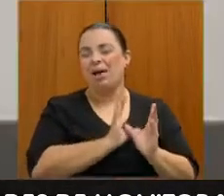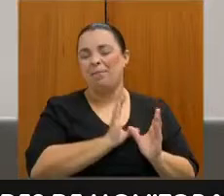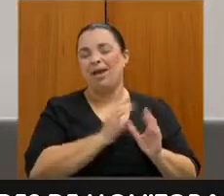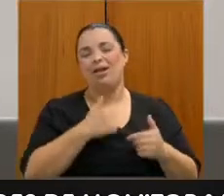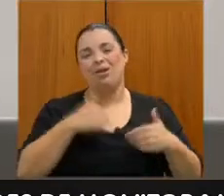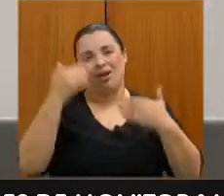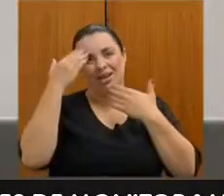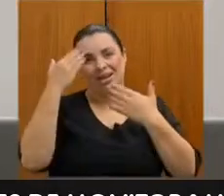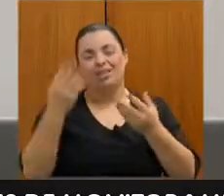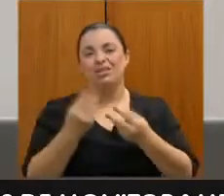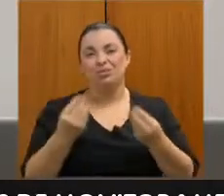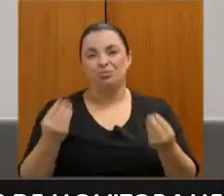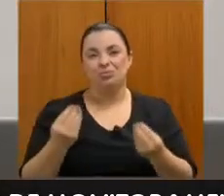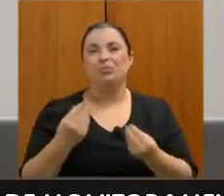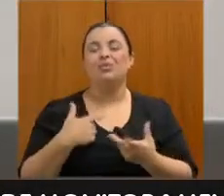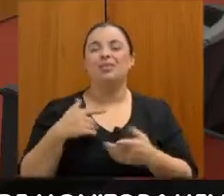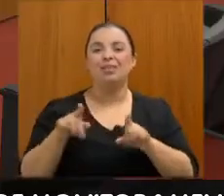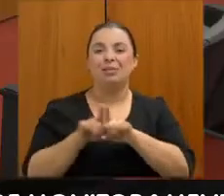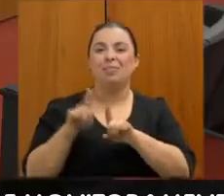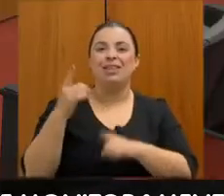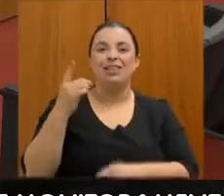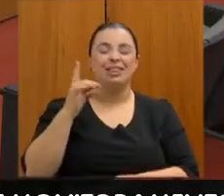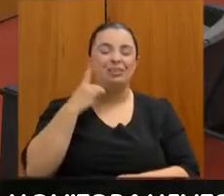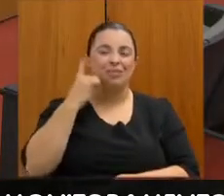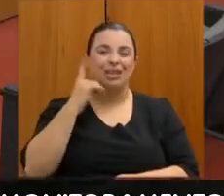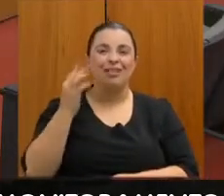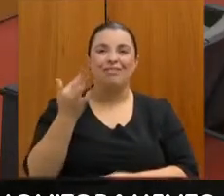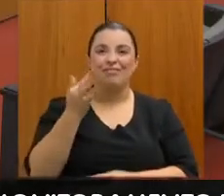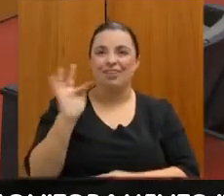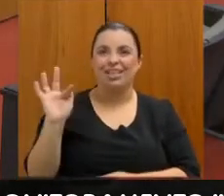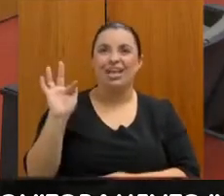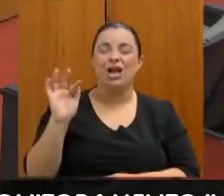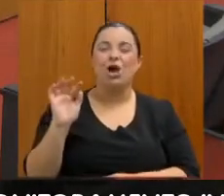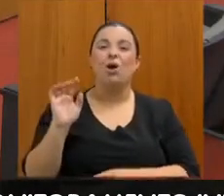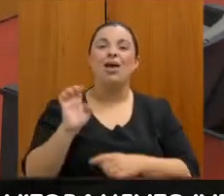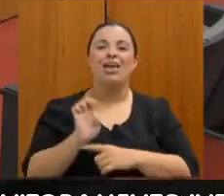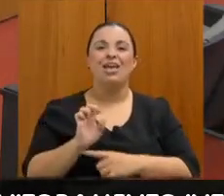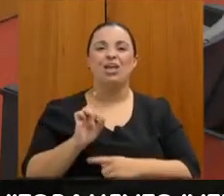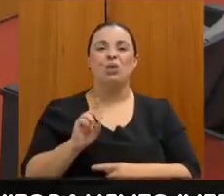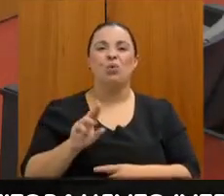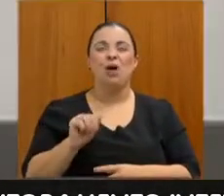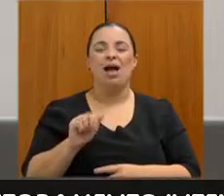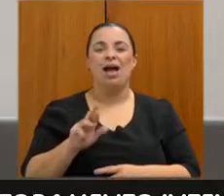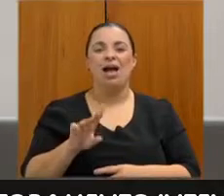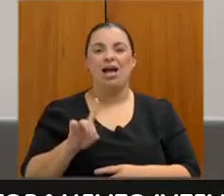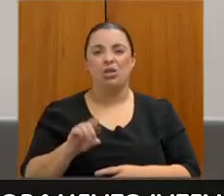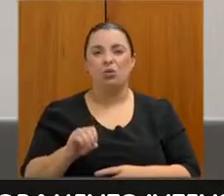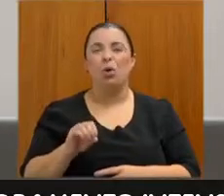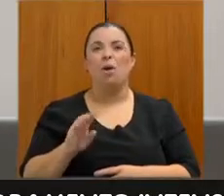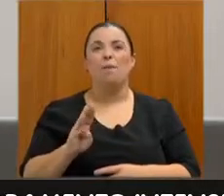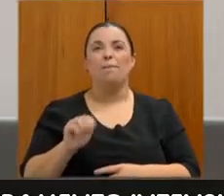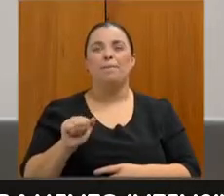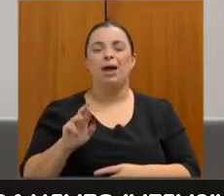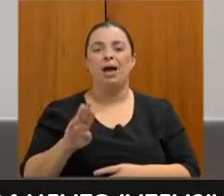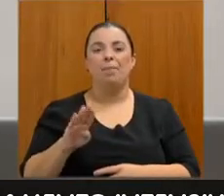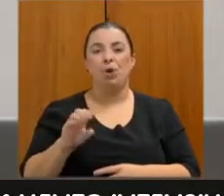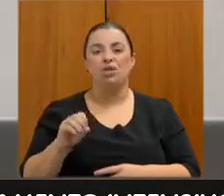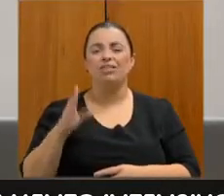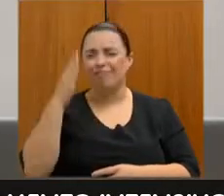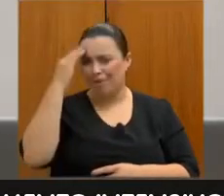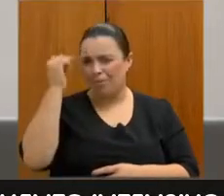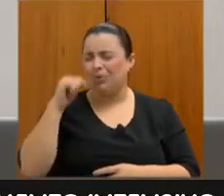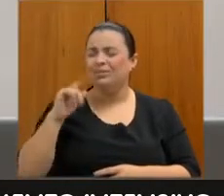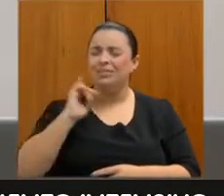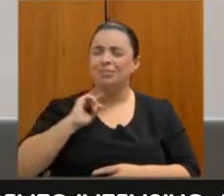como nosso deputado federal, Eduardo Barbosa, que é conhecido em Minas Gerais há tanto tempo por todo o seu trabalho aí pelas